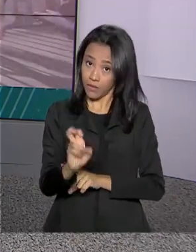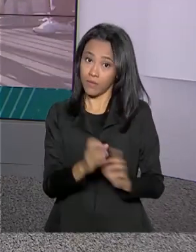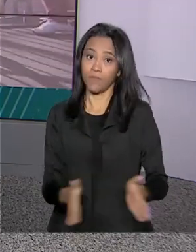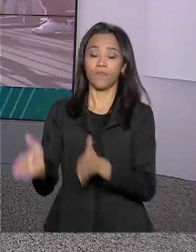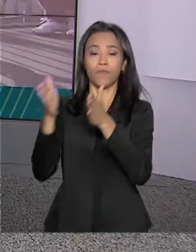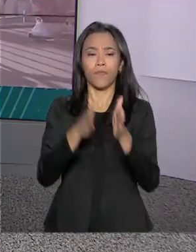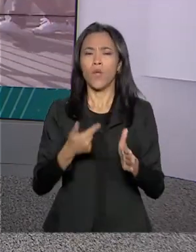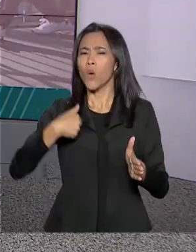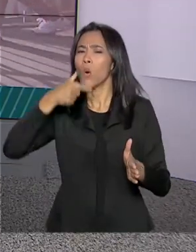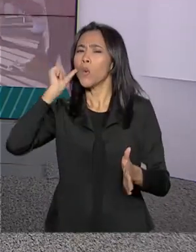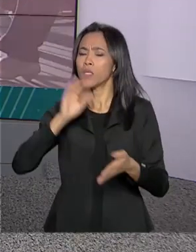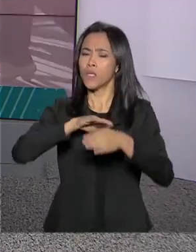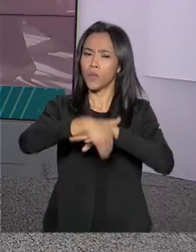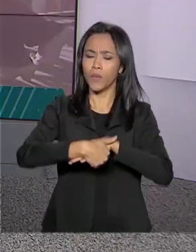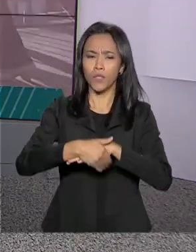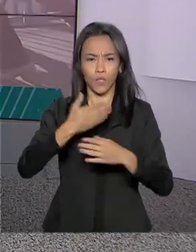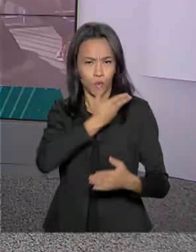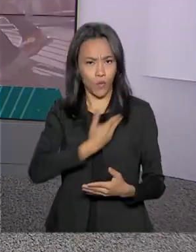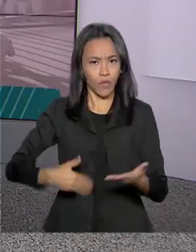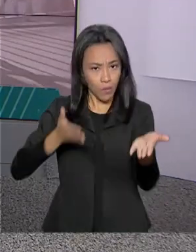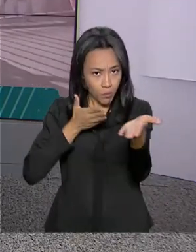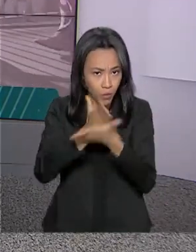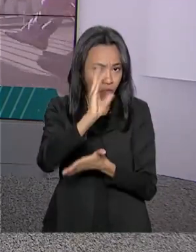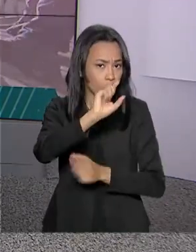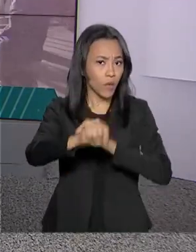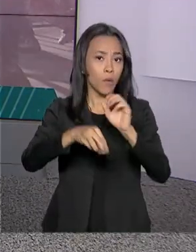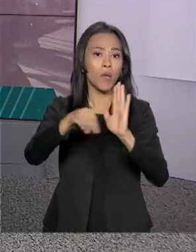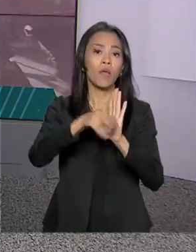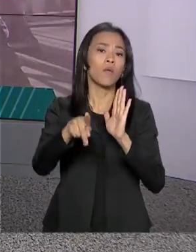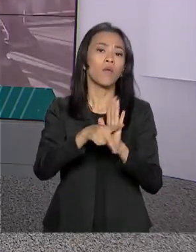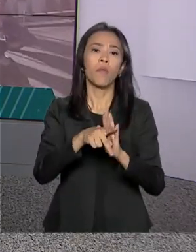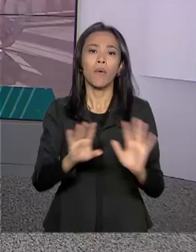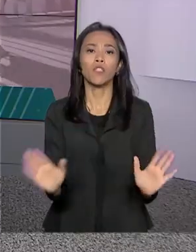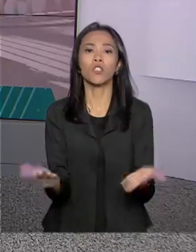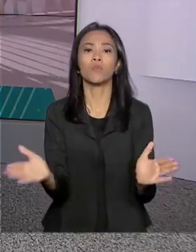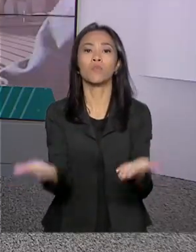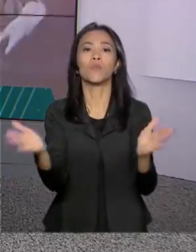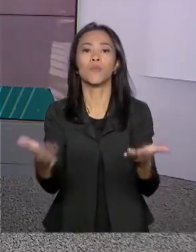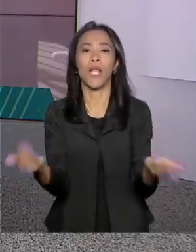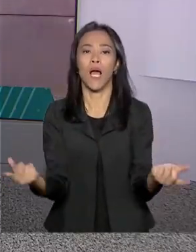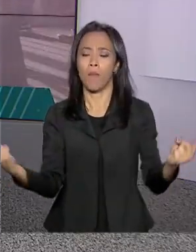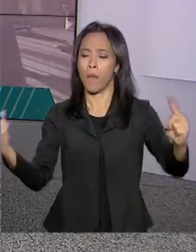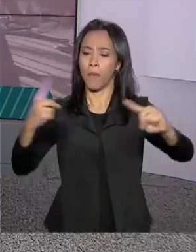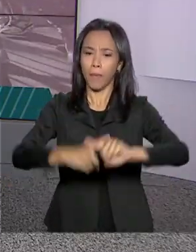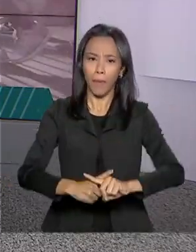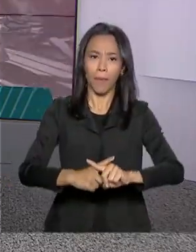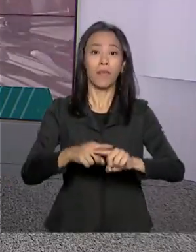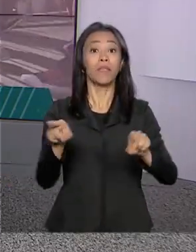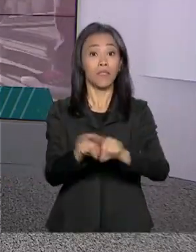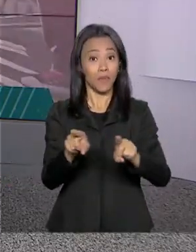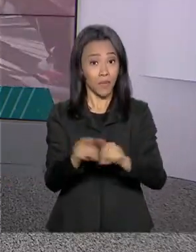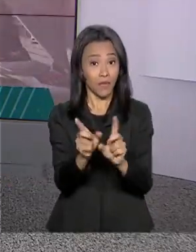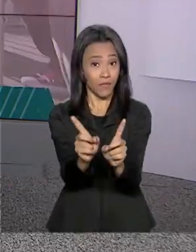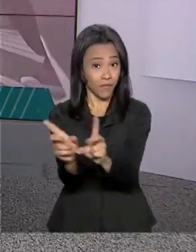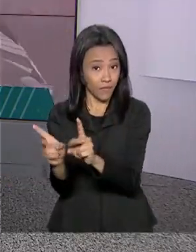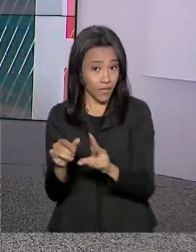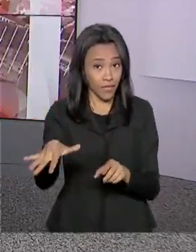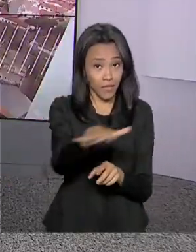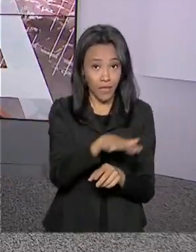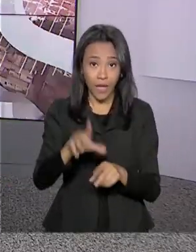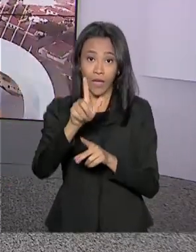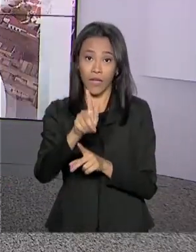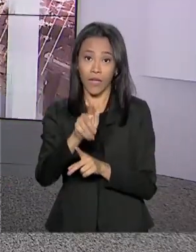governo aprovou ontem à noite uma medida para estimular a concorrência no mercado e a distribuição de gás. É uma